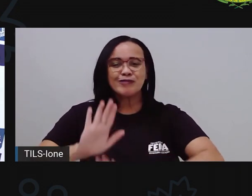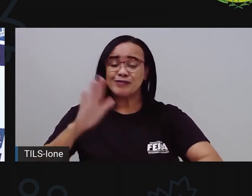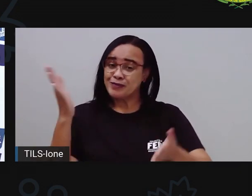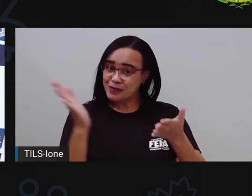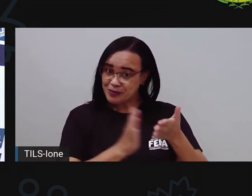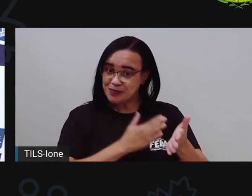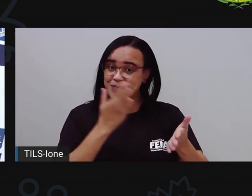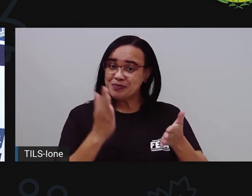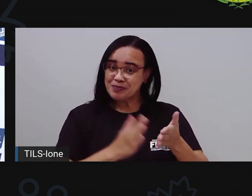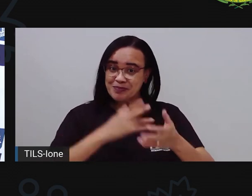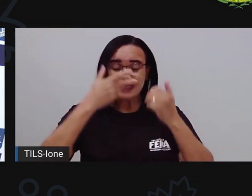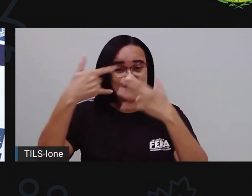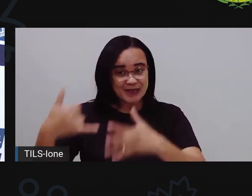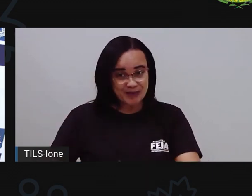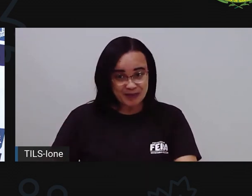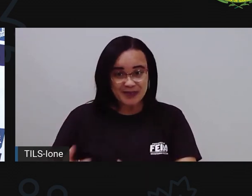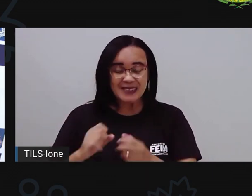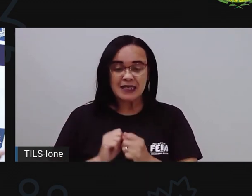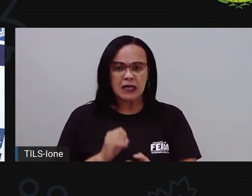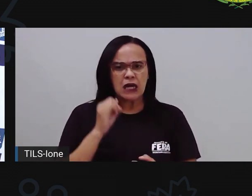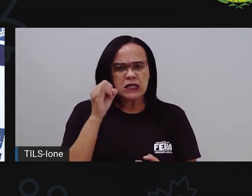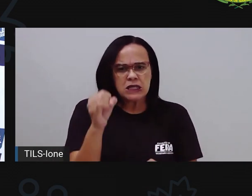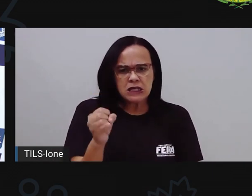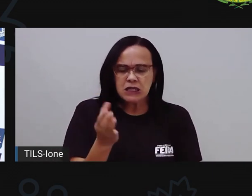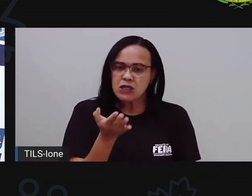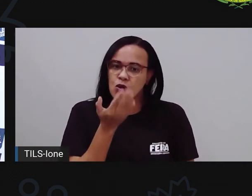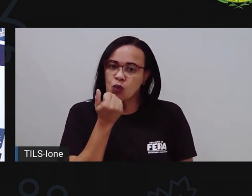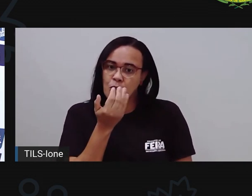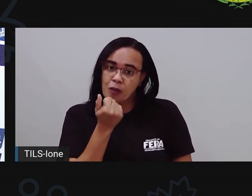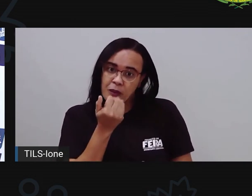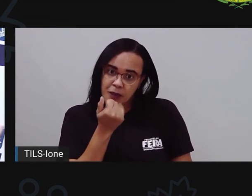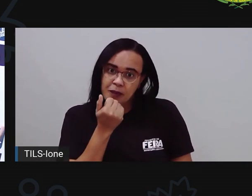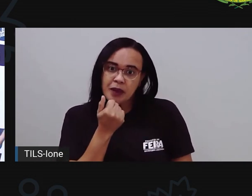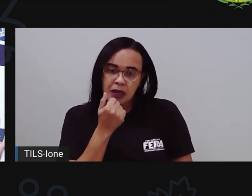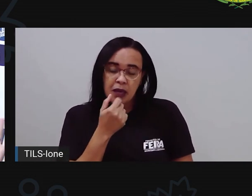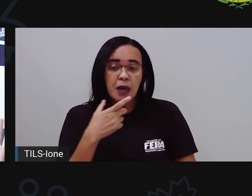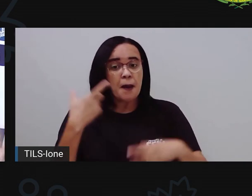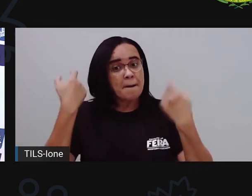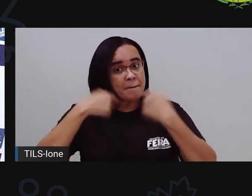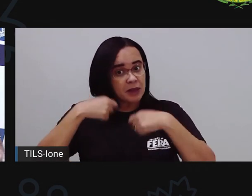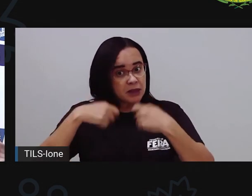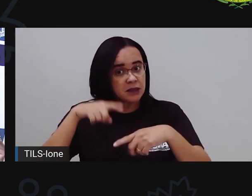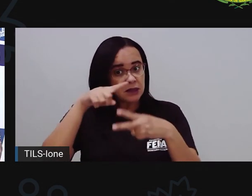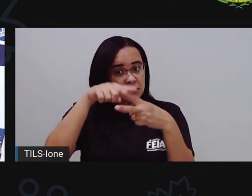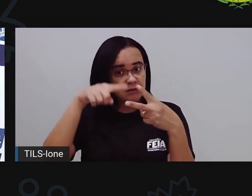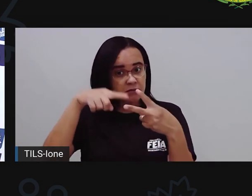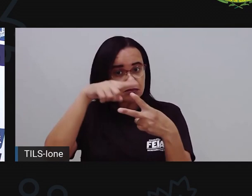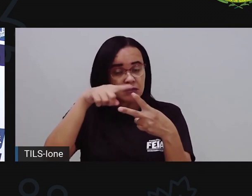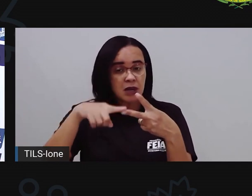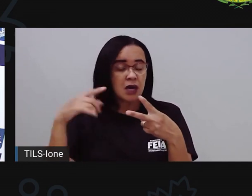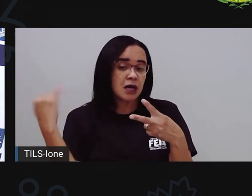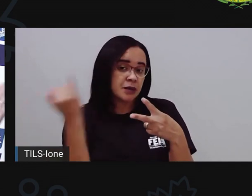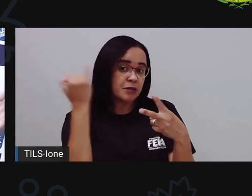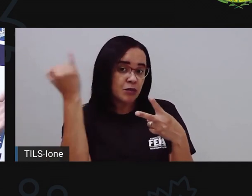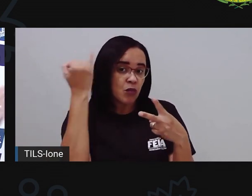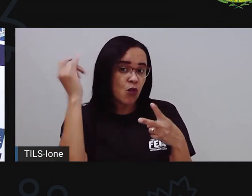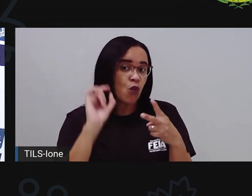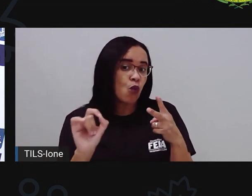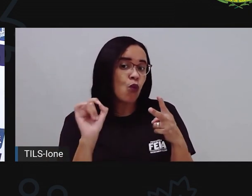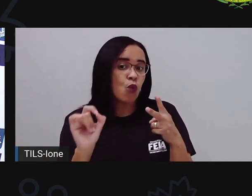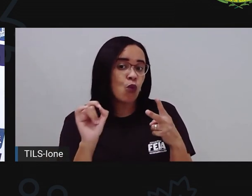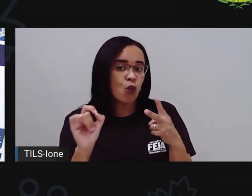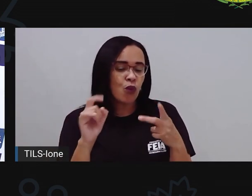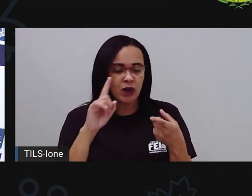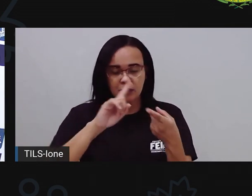que comer, né? Quando a gente vai se alimentar, está entre duas atividades importantes. A primeira atividade é